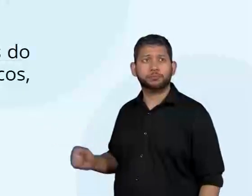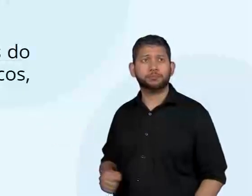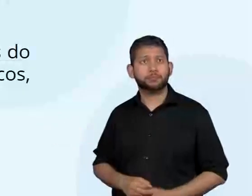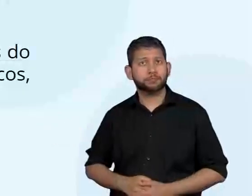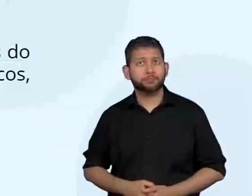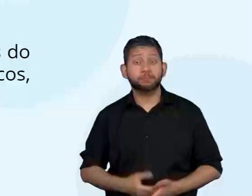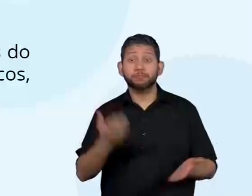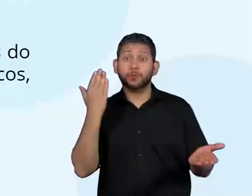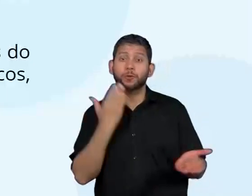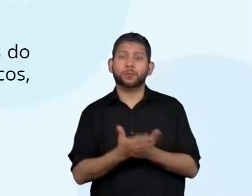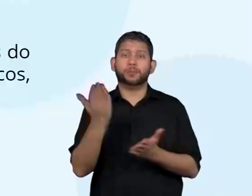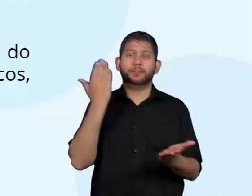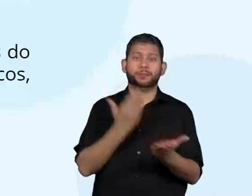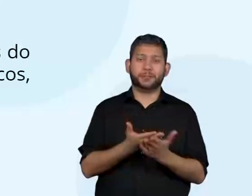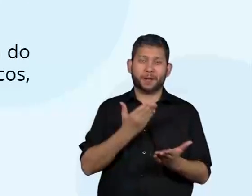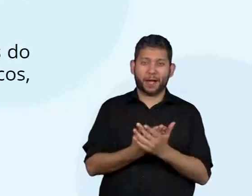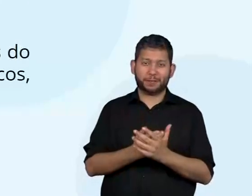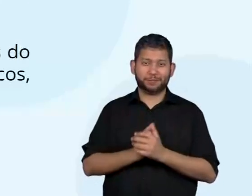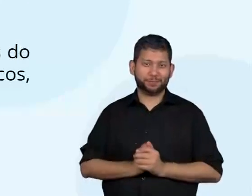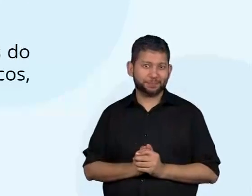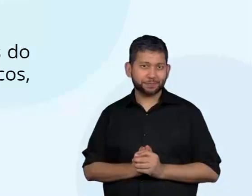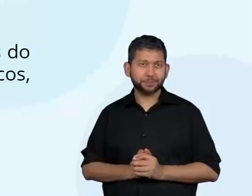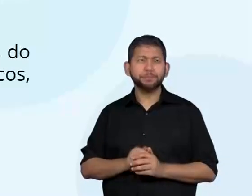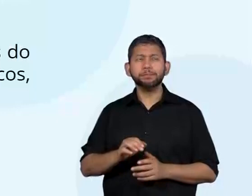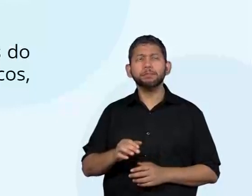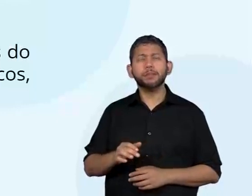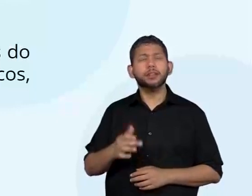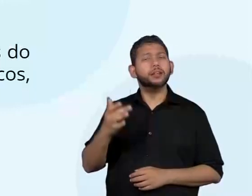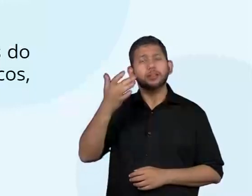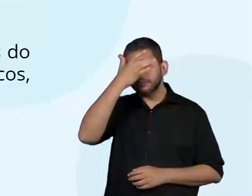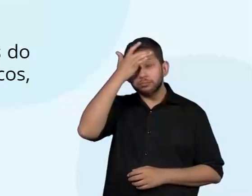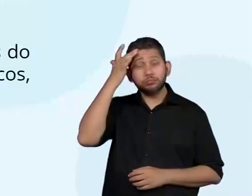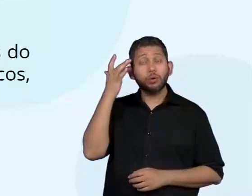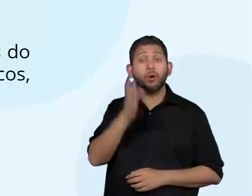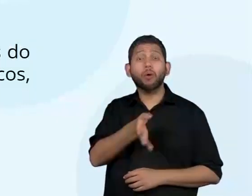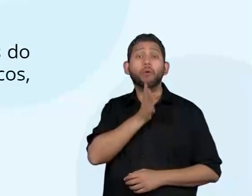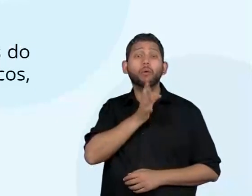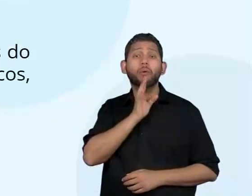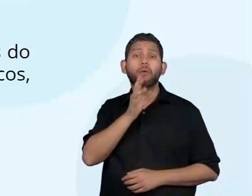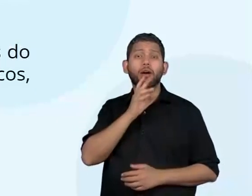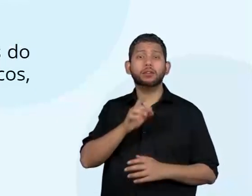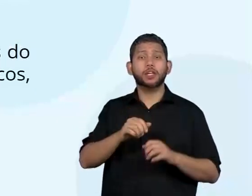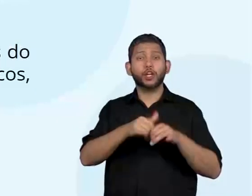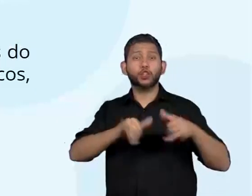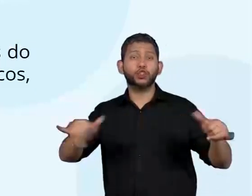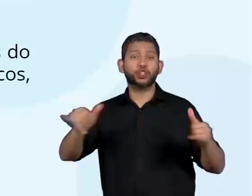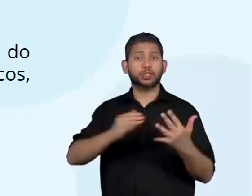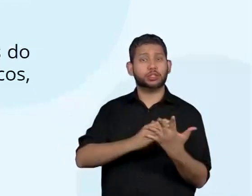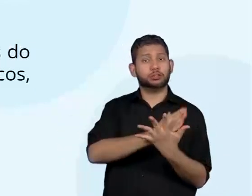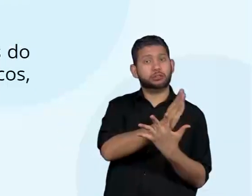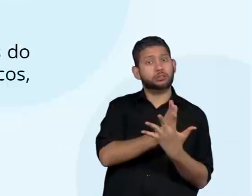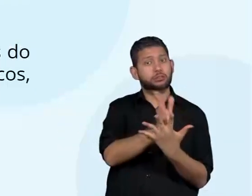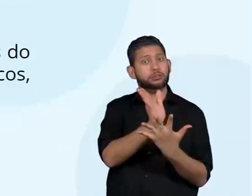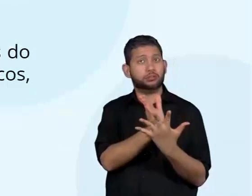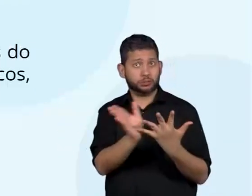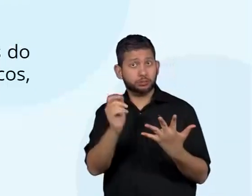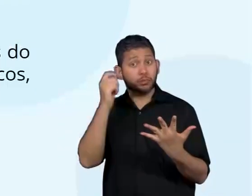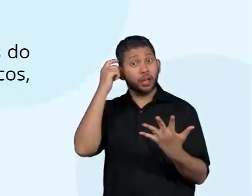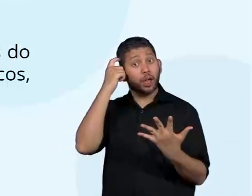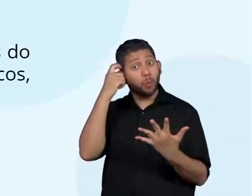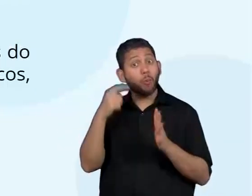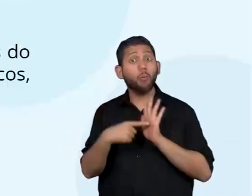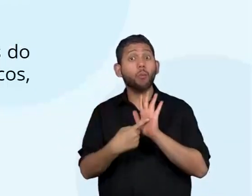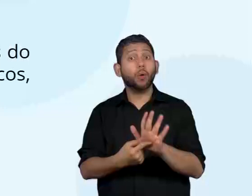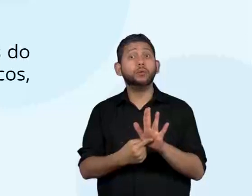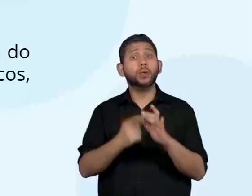Para começo de conversa, a matriz energética é uma representação quantitativa